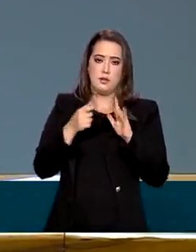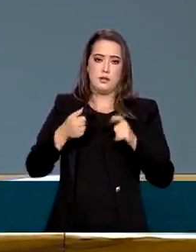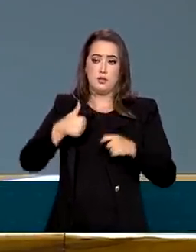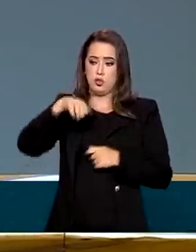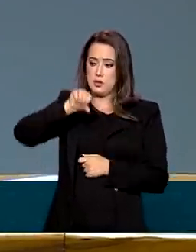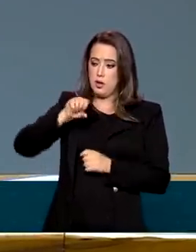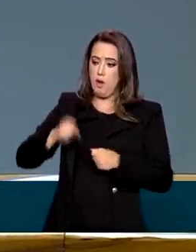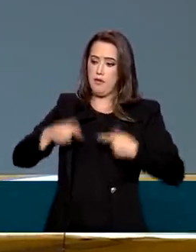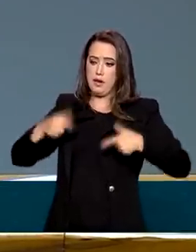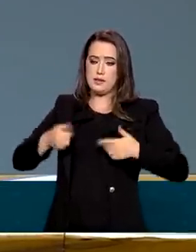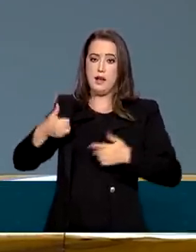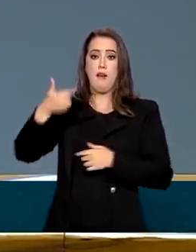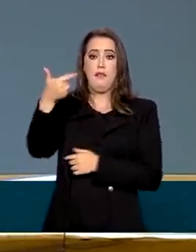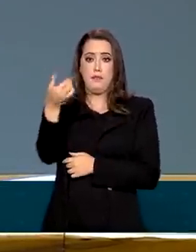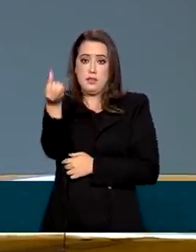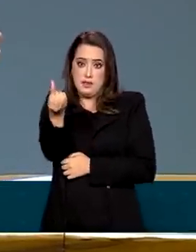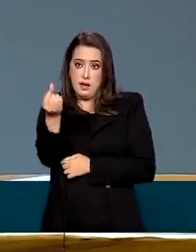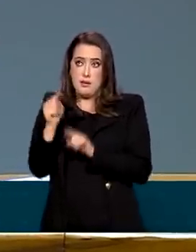Inflação.